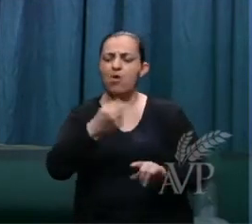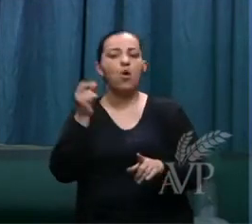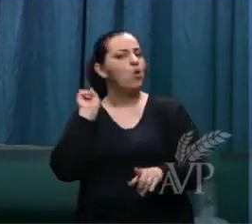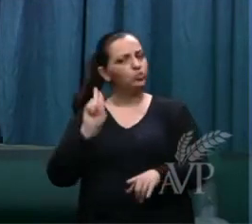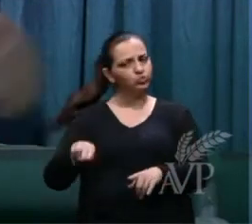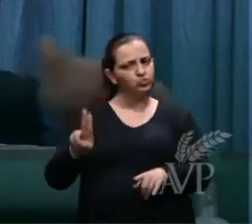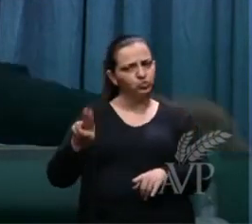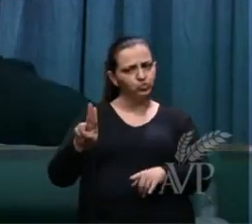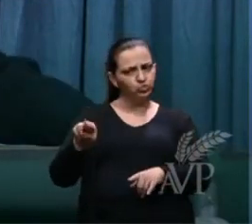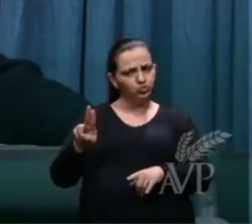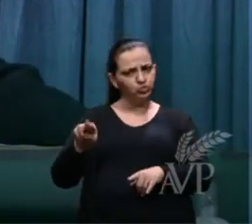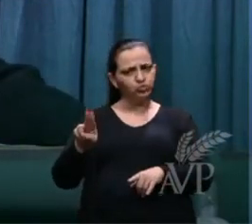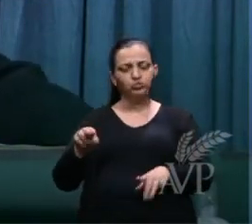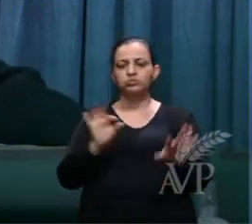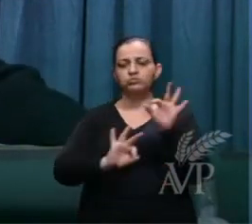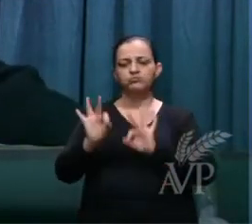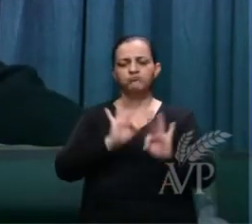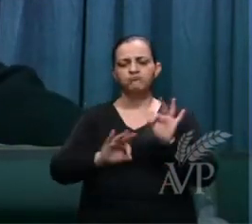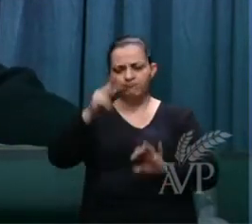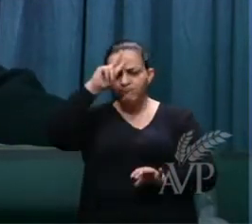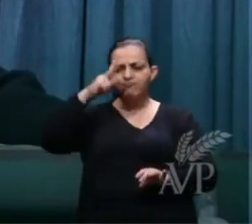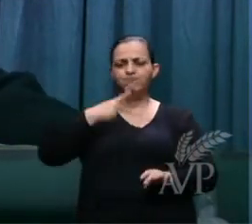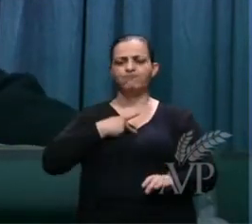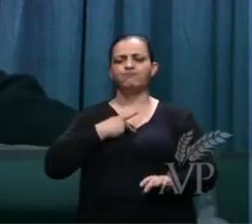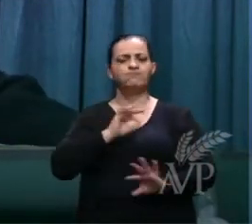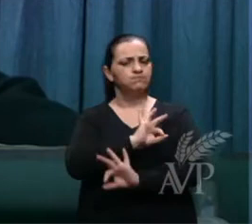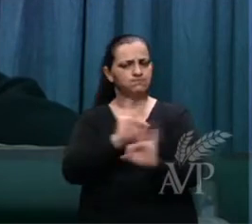corrigiu a si próprio